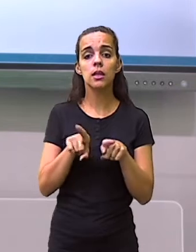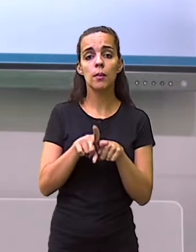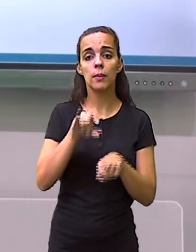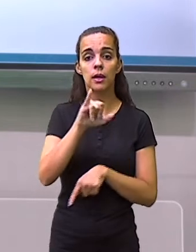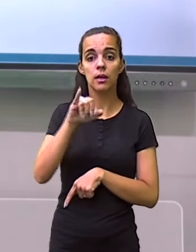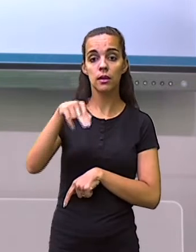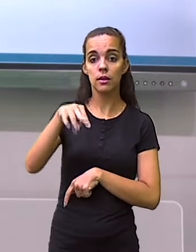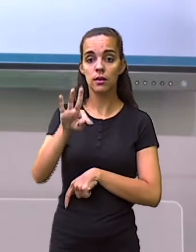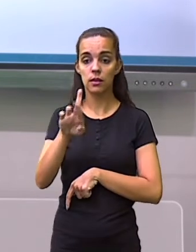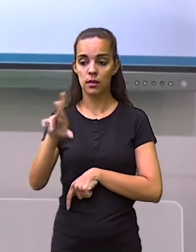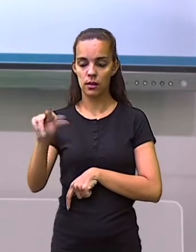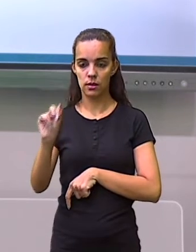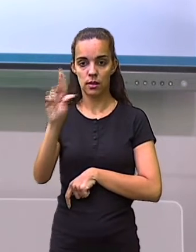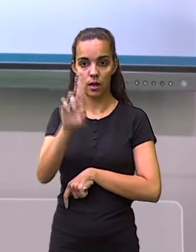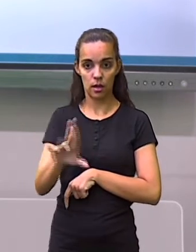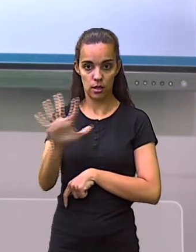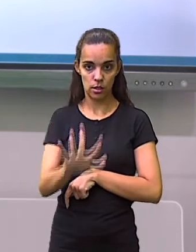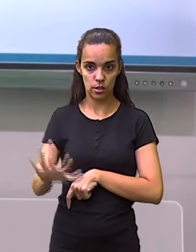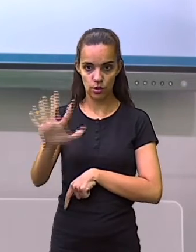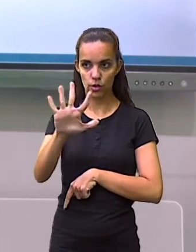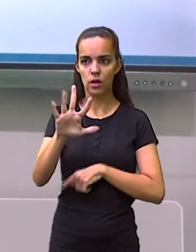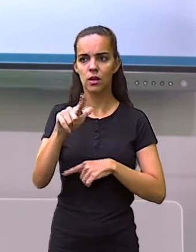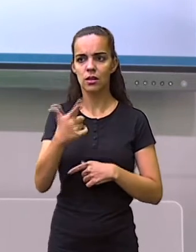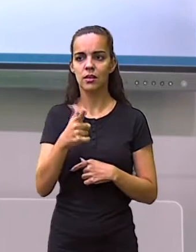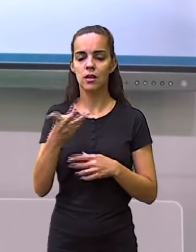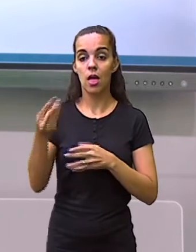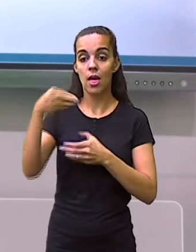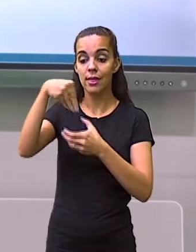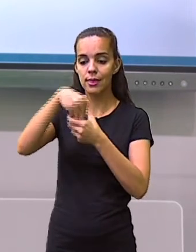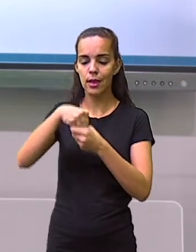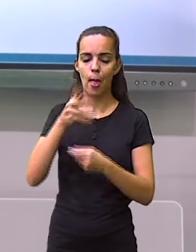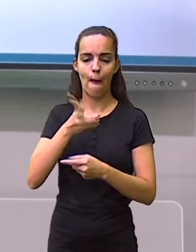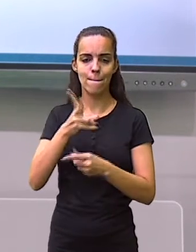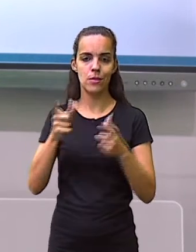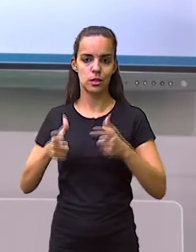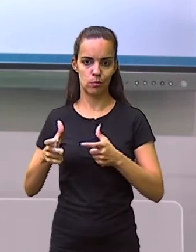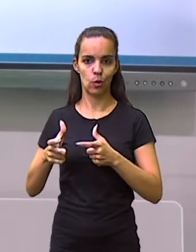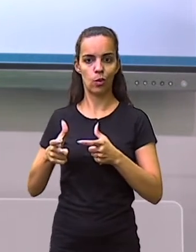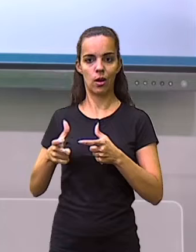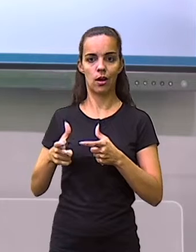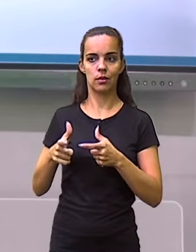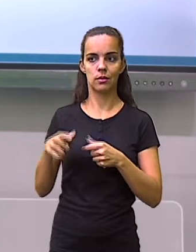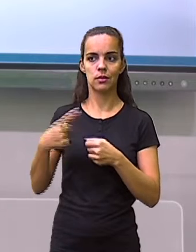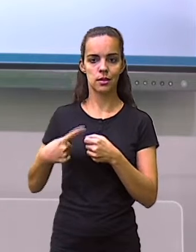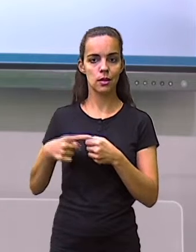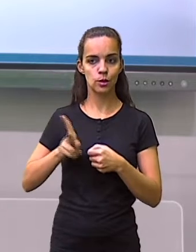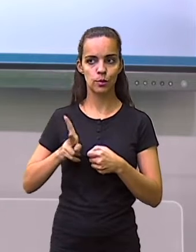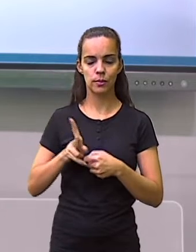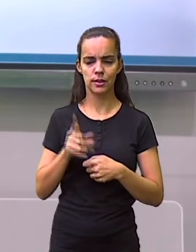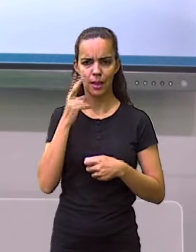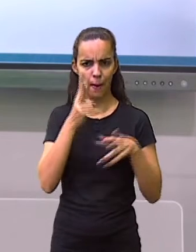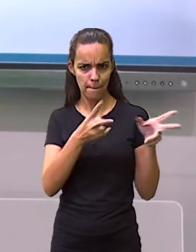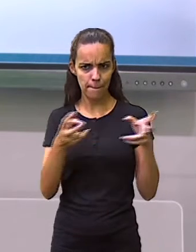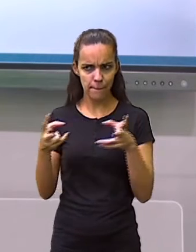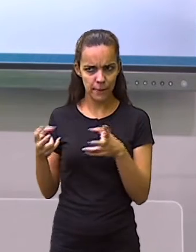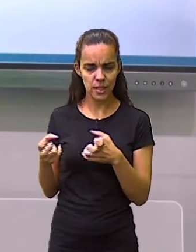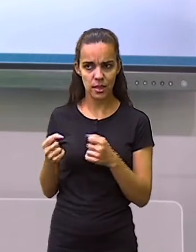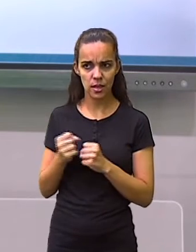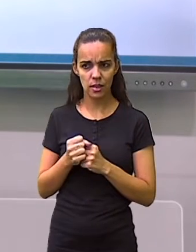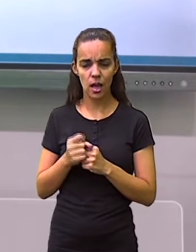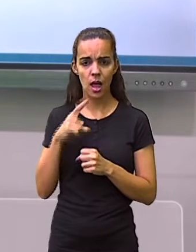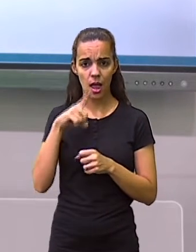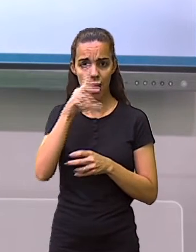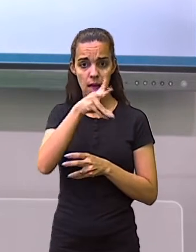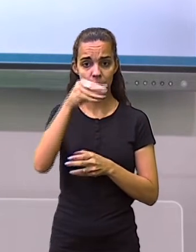intrarregional, dentro da mesma região. Percebeu a diferença? A migração